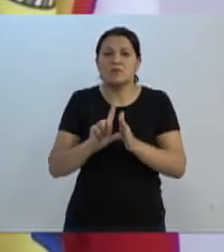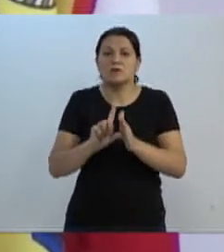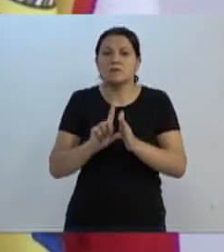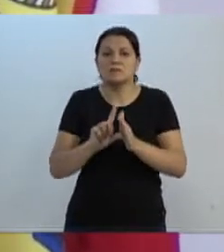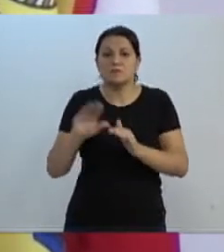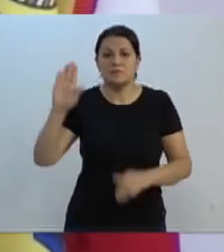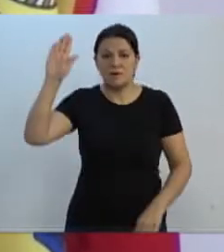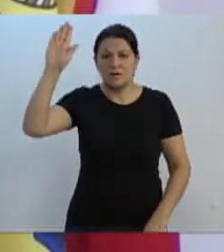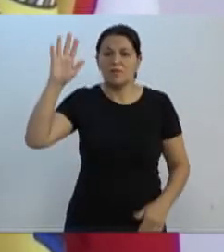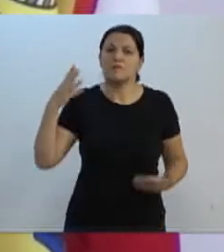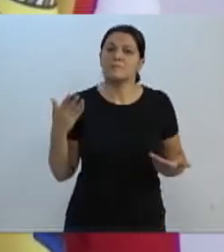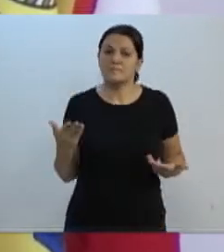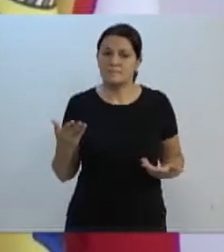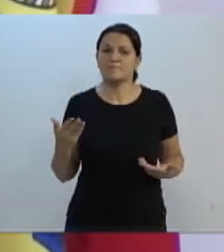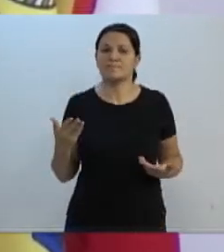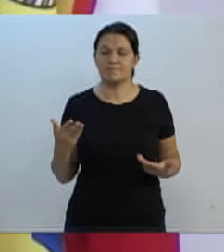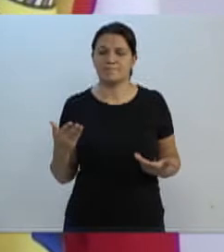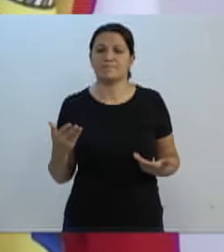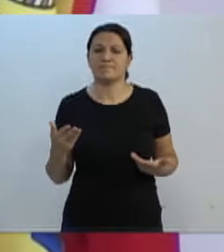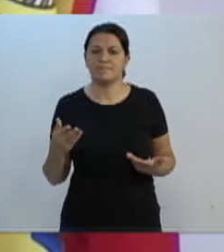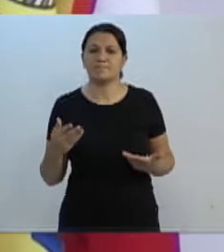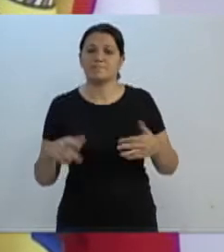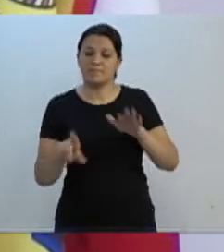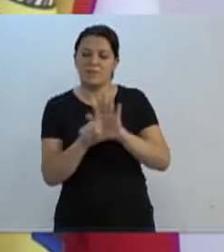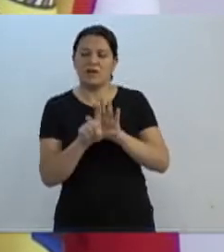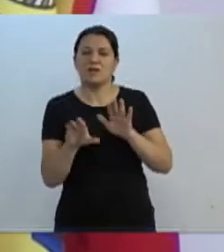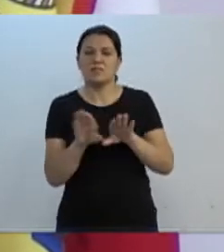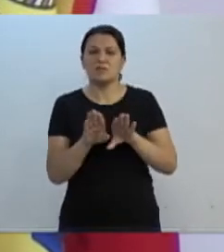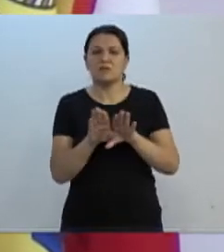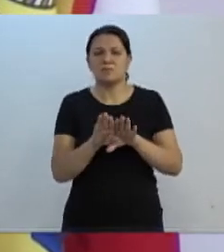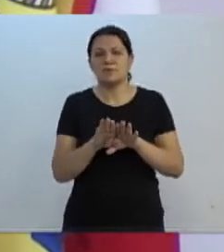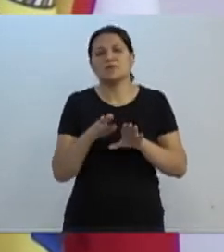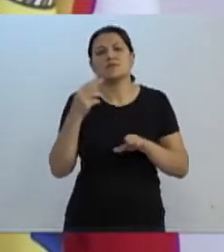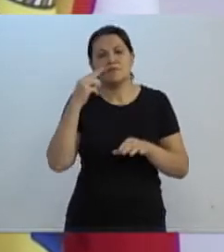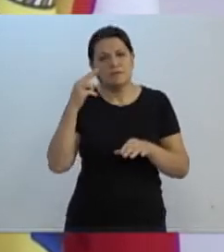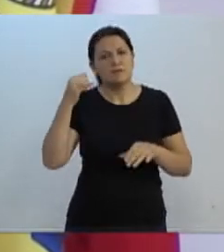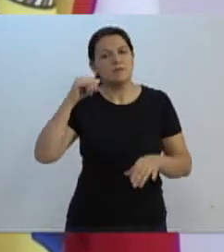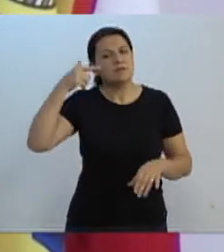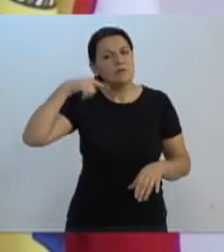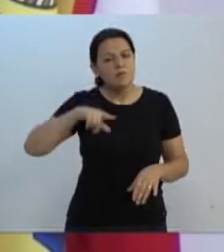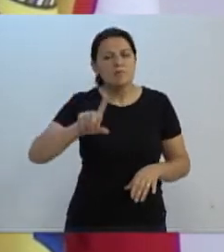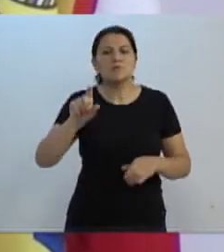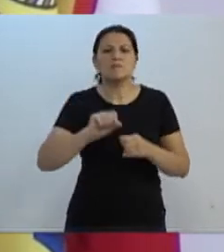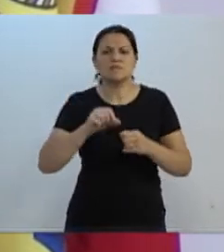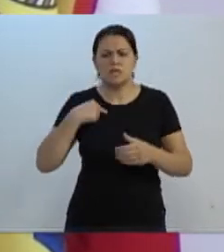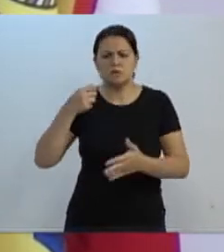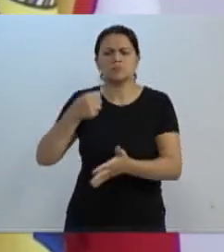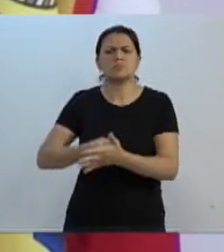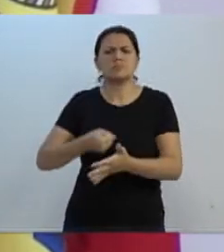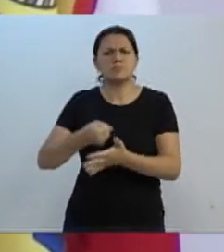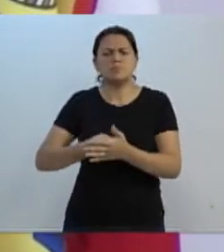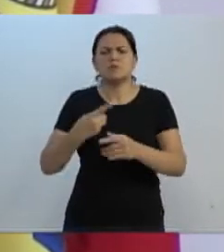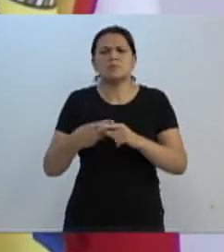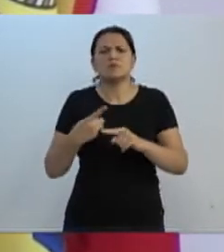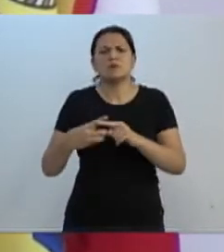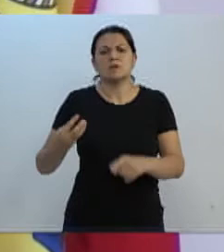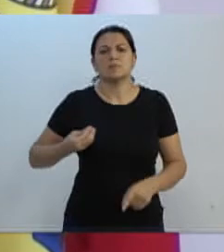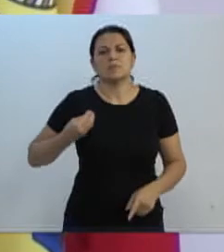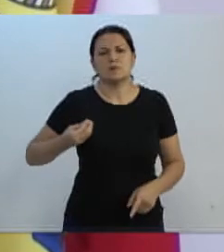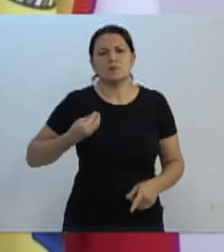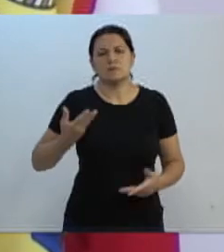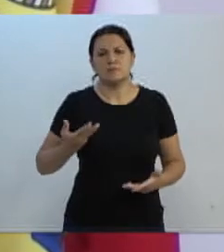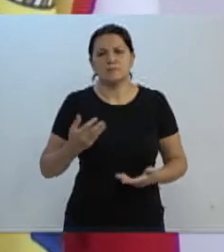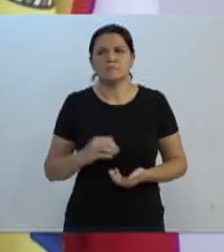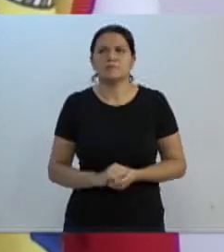de eleição. Tem o prazo eleitoral, tem a questão da lei, então vamos ver se consegue fazer isso. Eu vou cobrar, porque eu estava lá presente, e ouvi essa promessa.